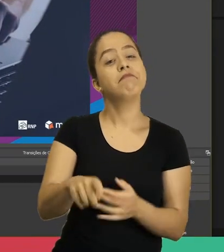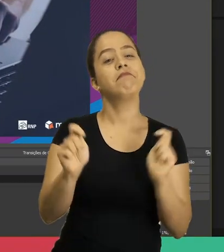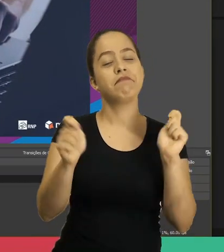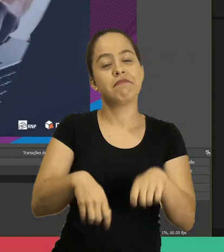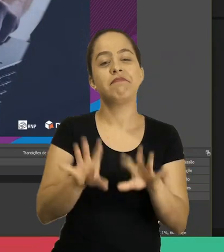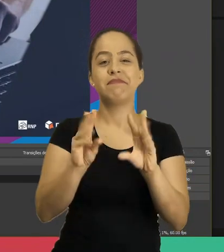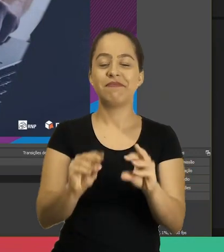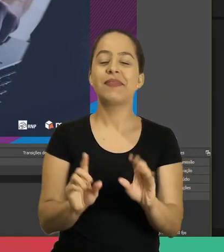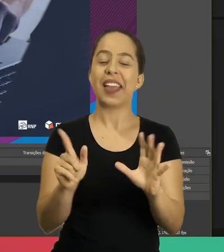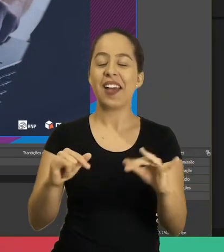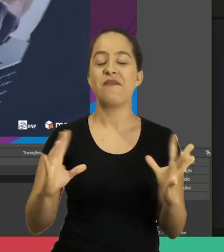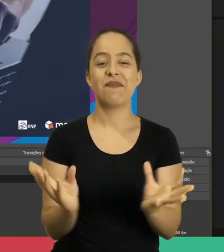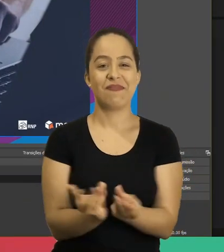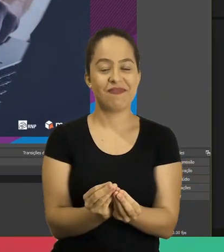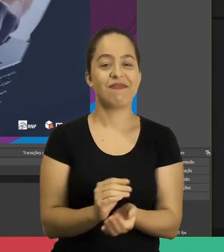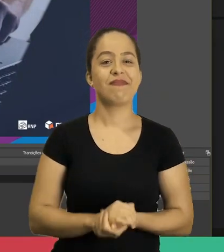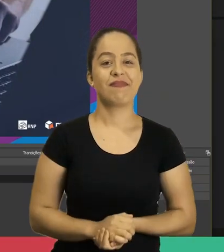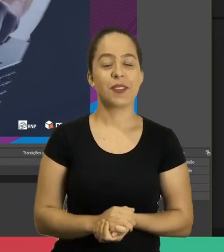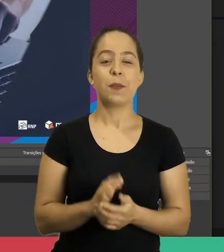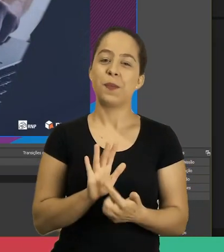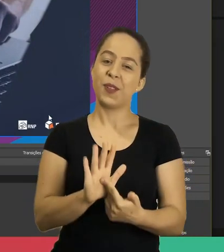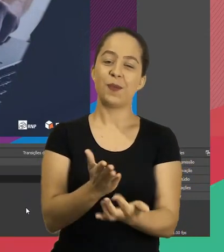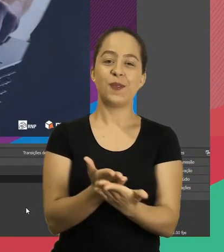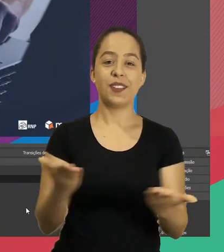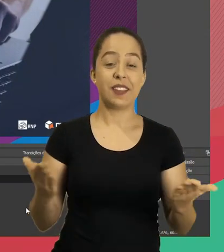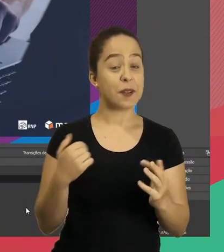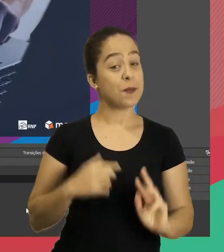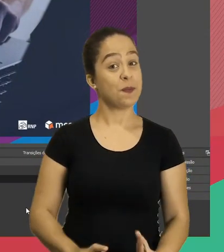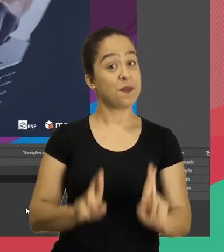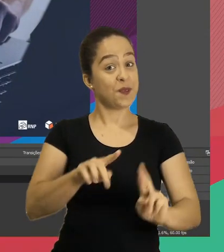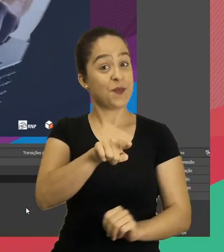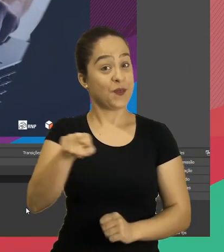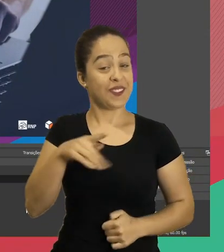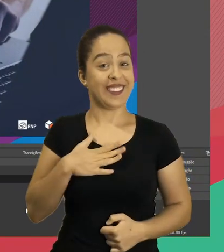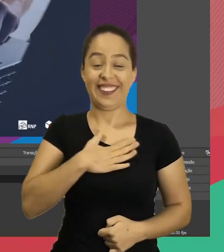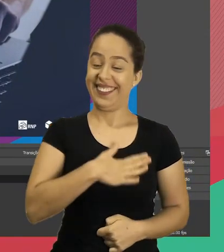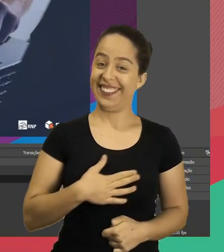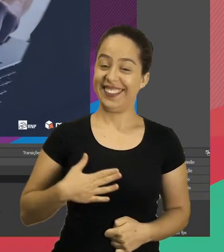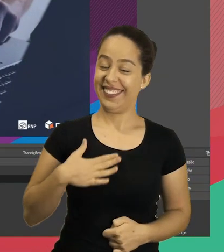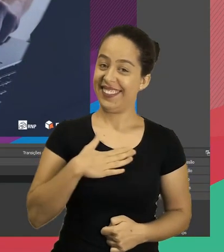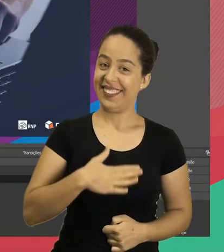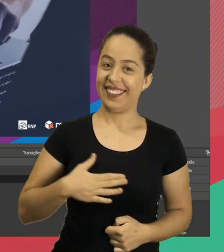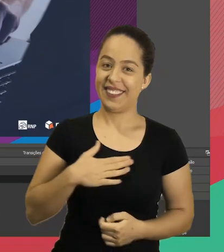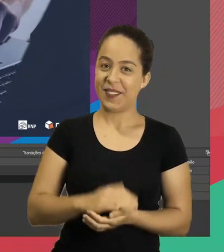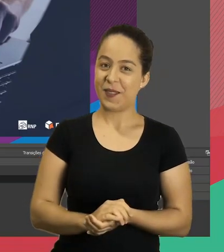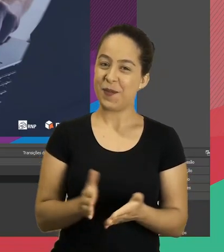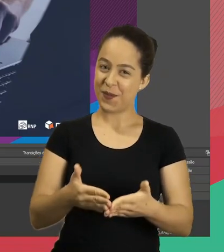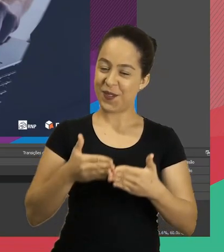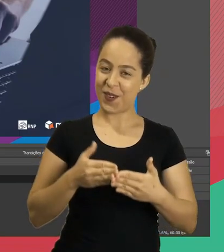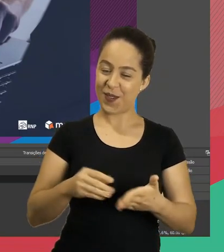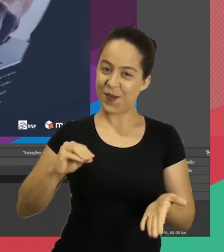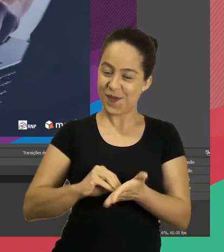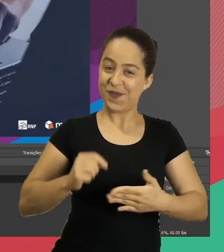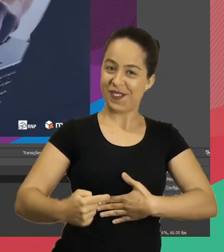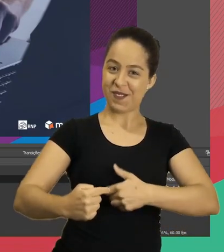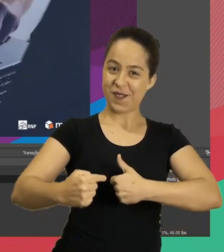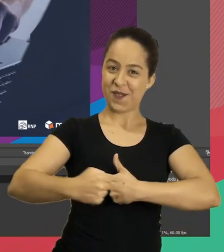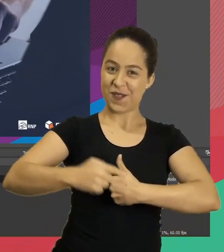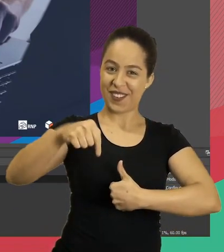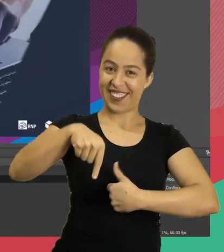tem várias opções aí que vocês podem mexer é isso aí pessoal queria mostrar pra vocês espero que tenham gostado